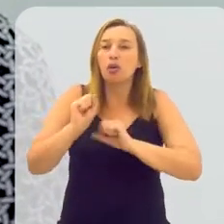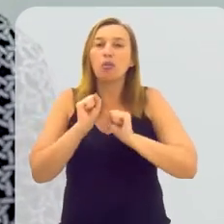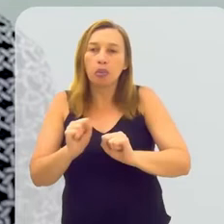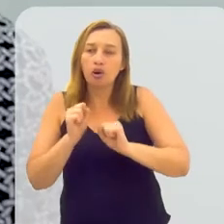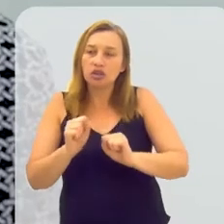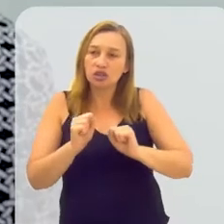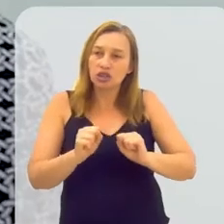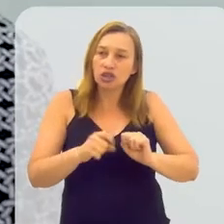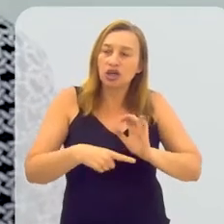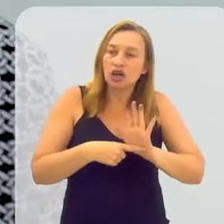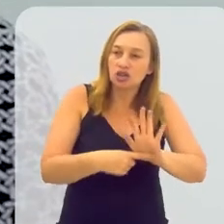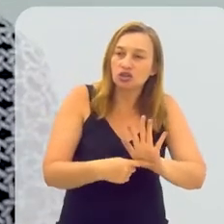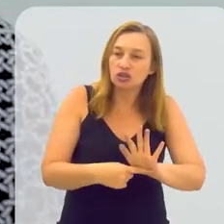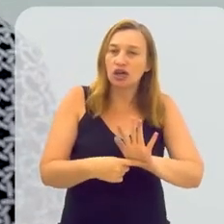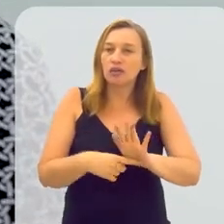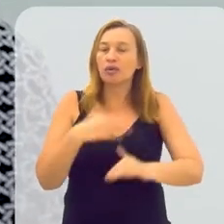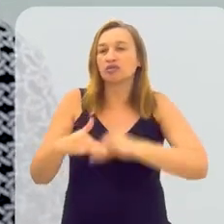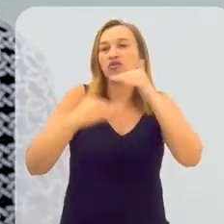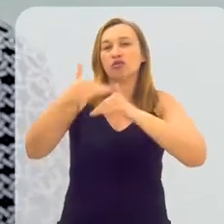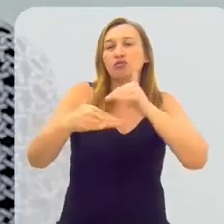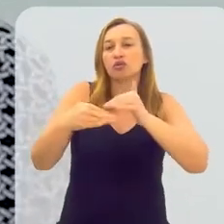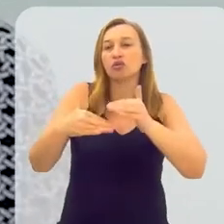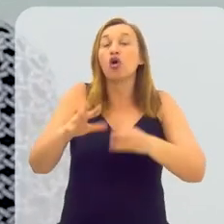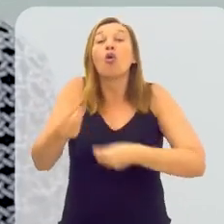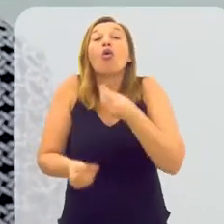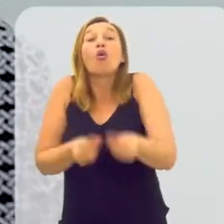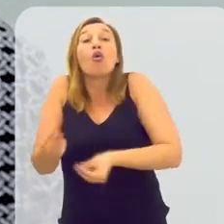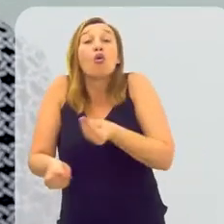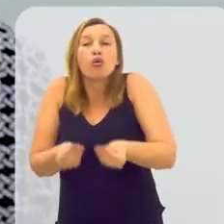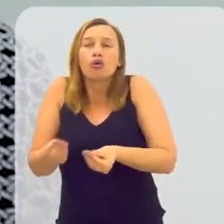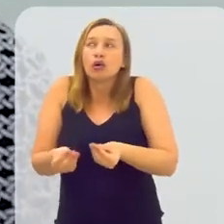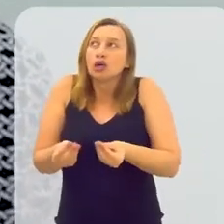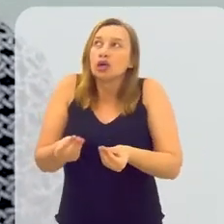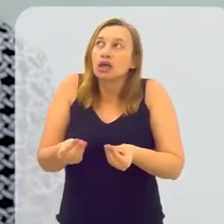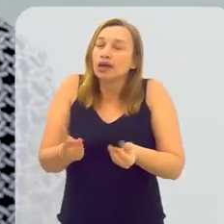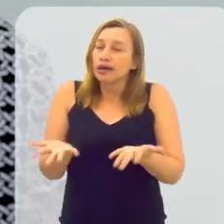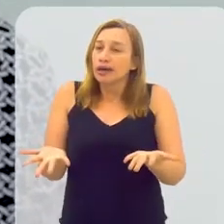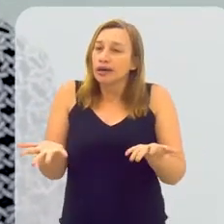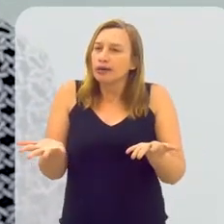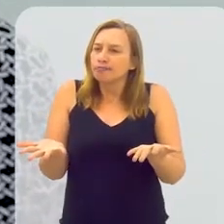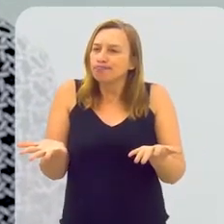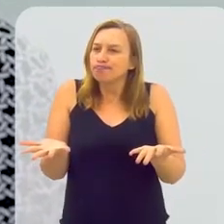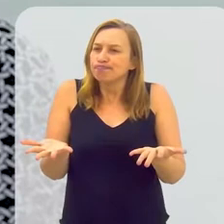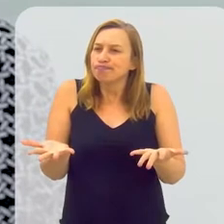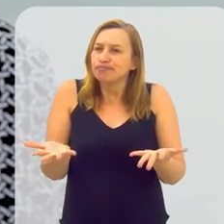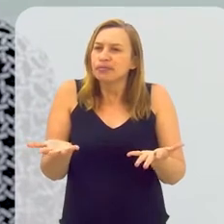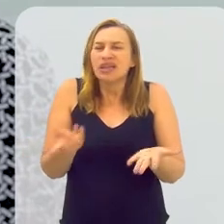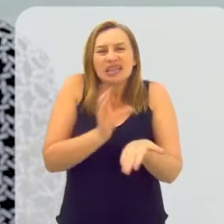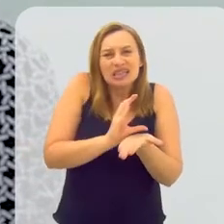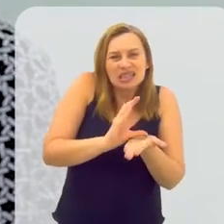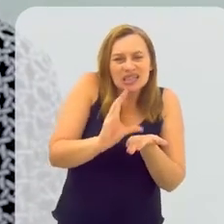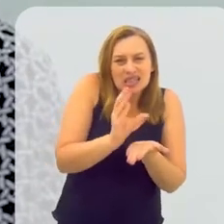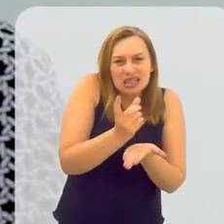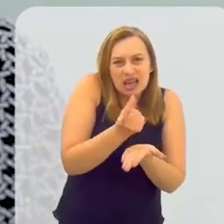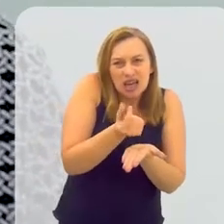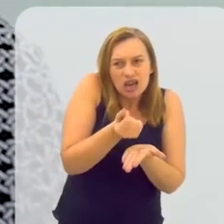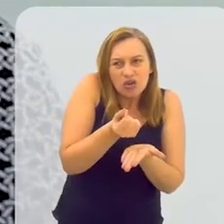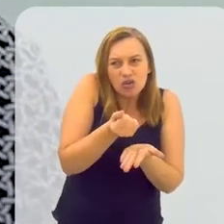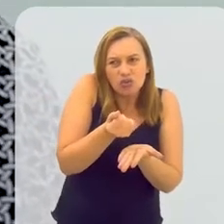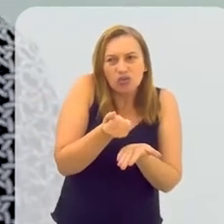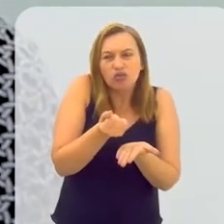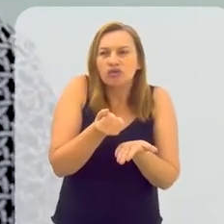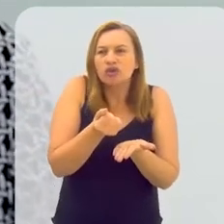economia, podem construir novas perspectivas. Como esse recurso